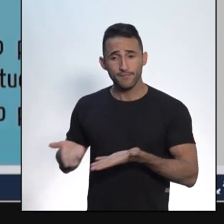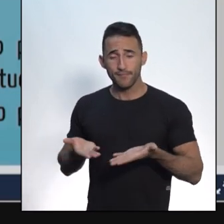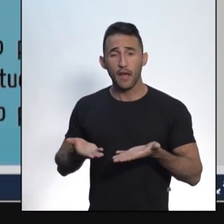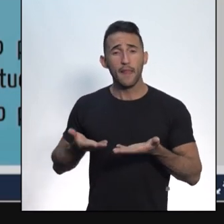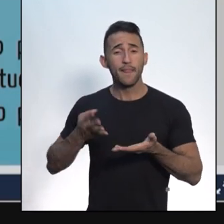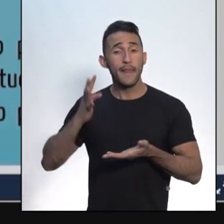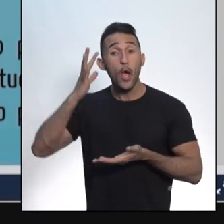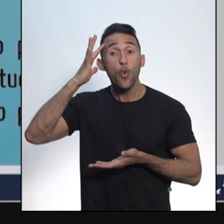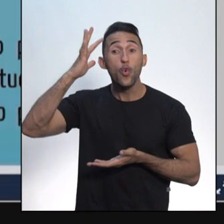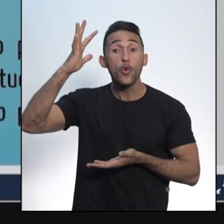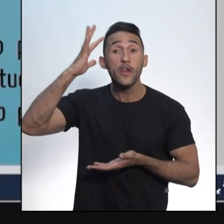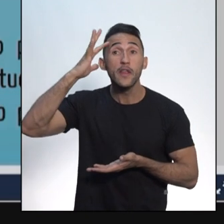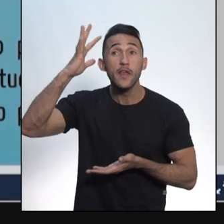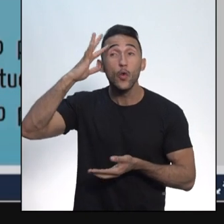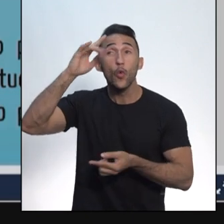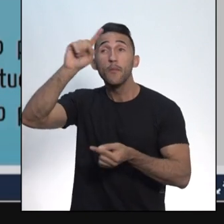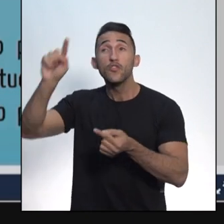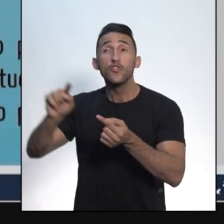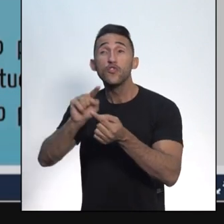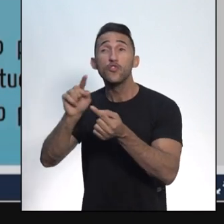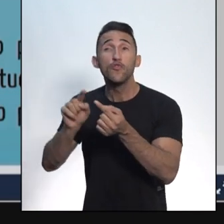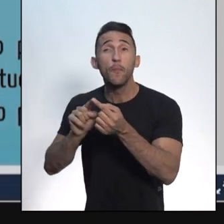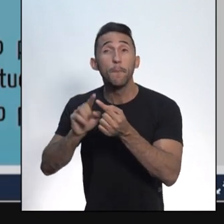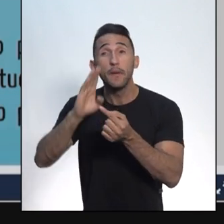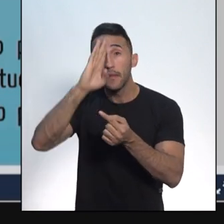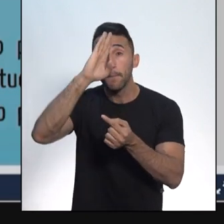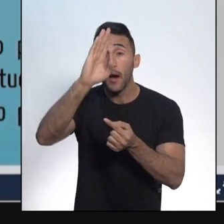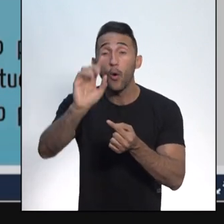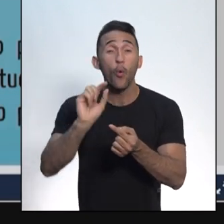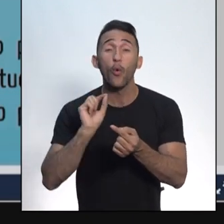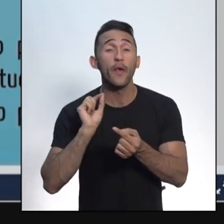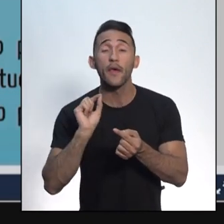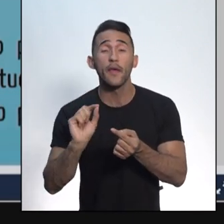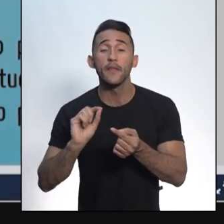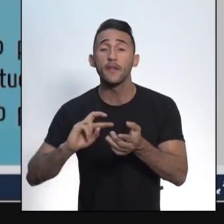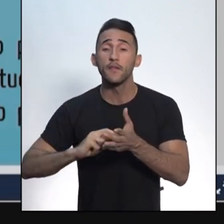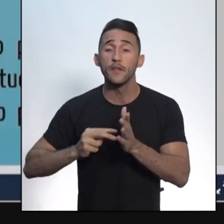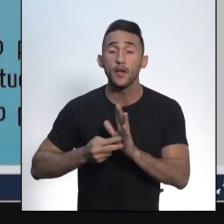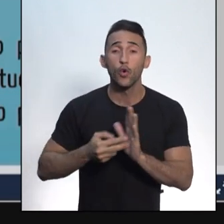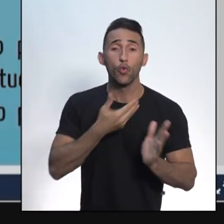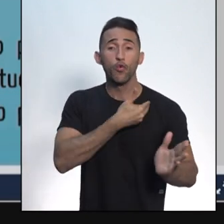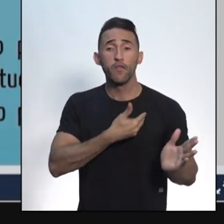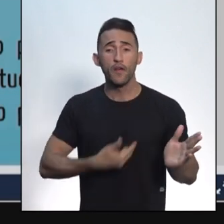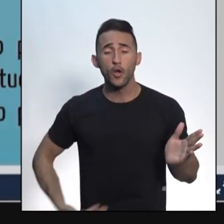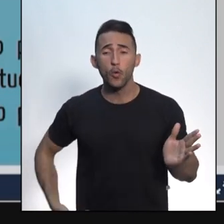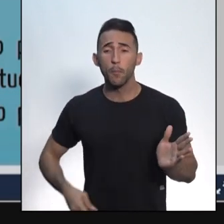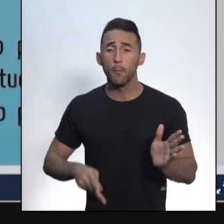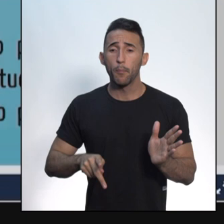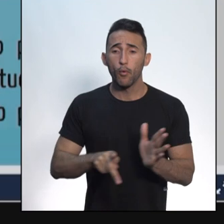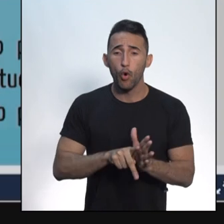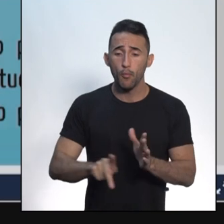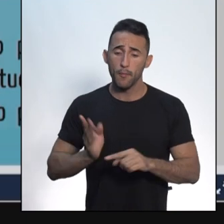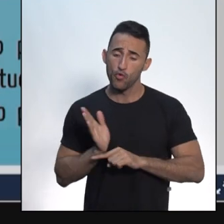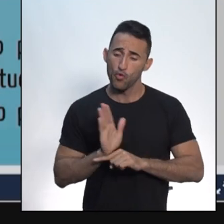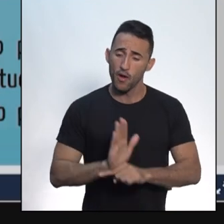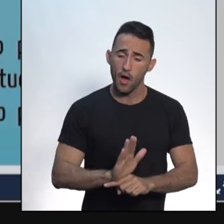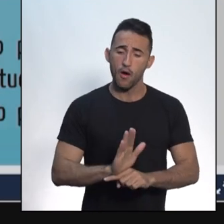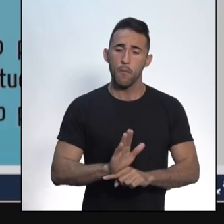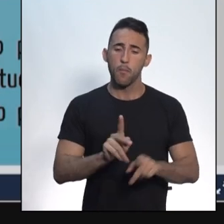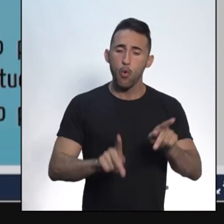teoria, no seu objetivo primordial, é governar em nome do povo para